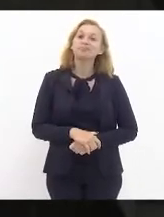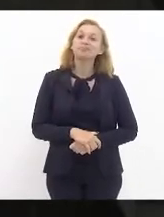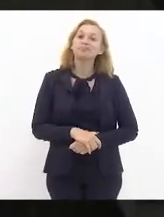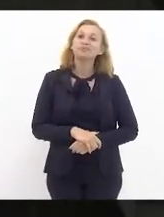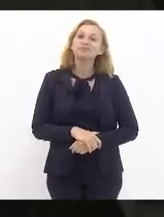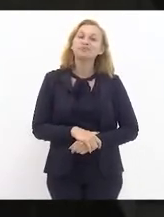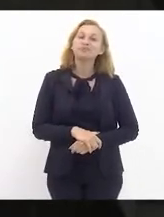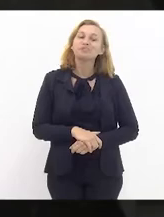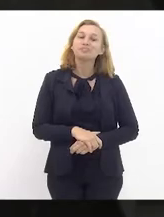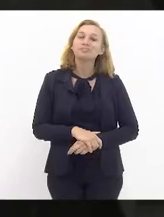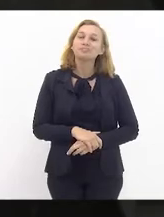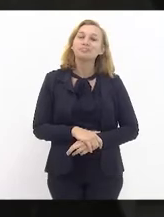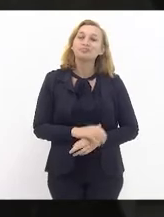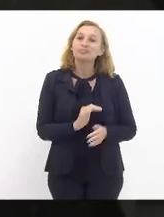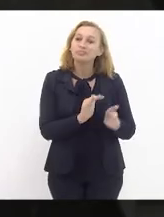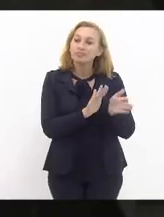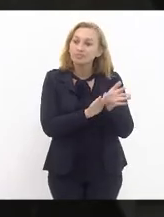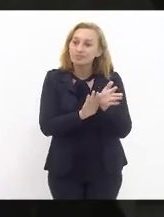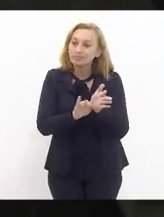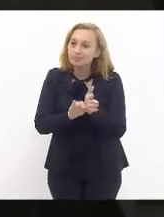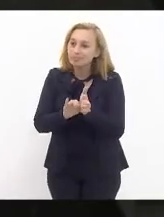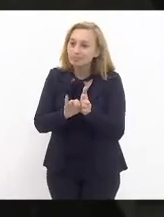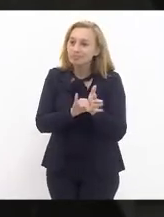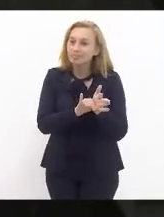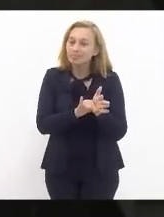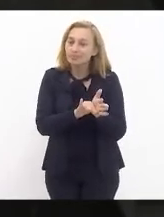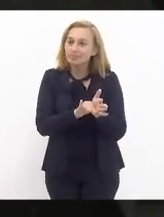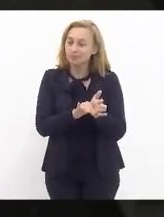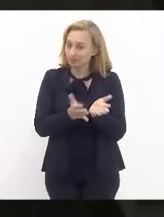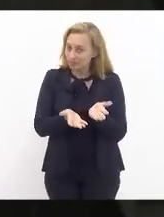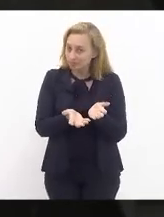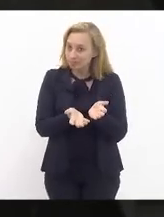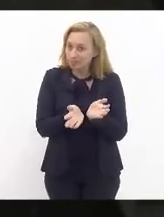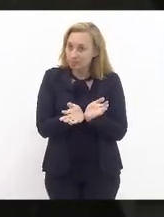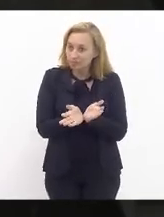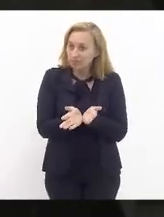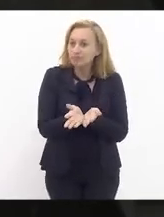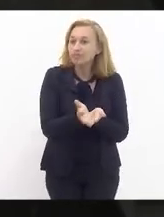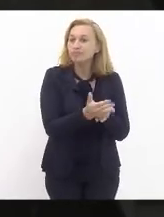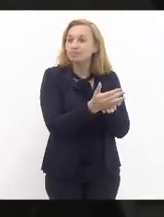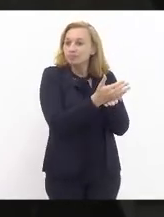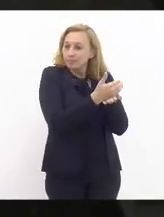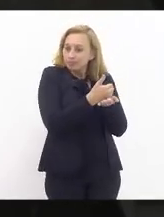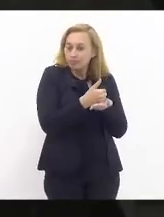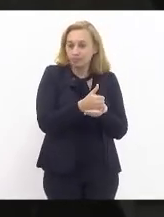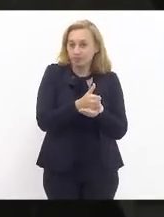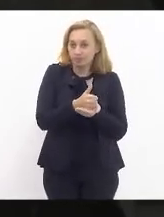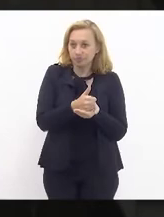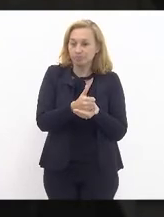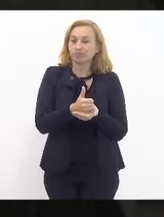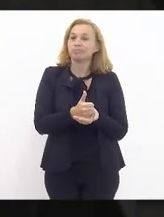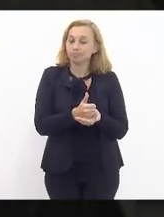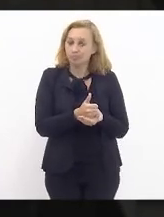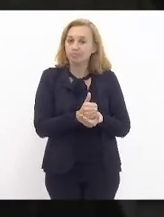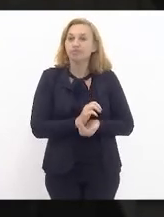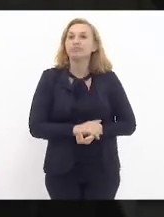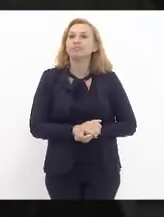as despesas acumuladas, as despesas